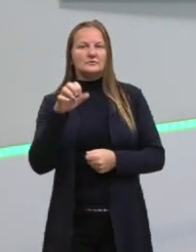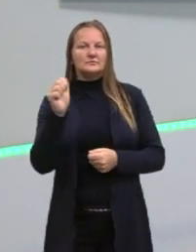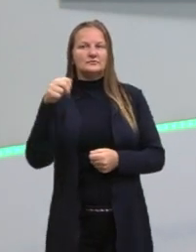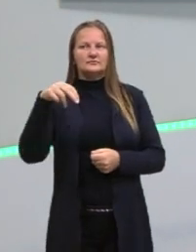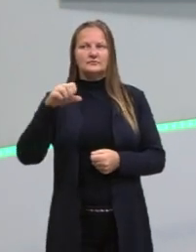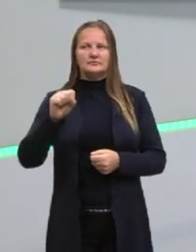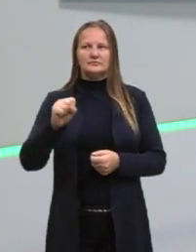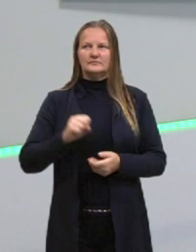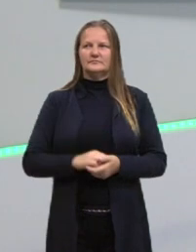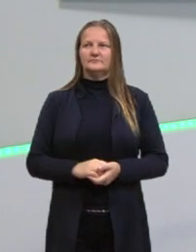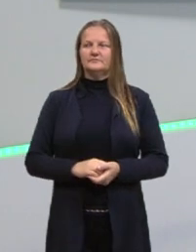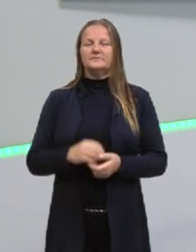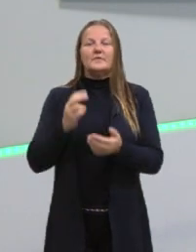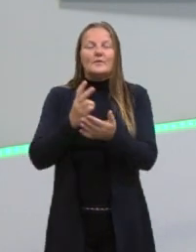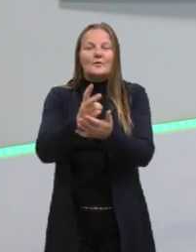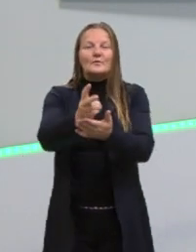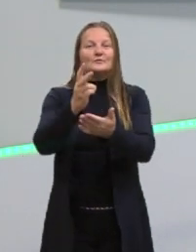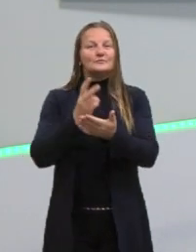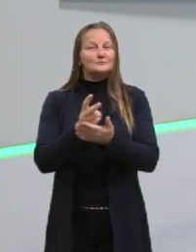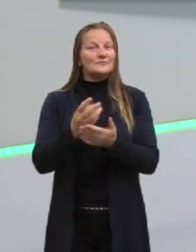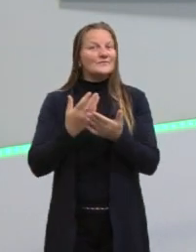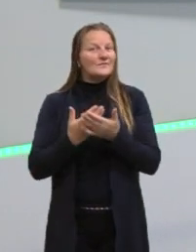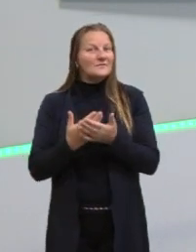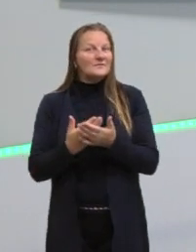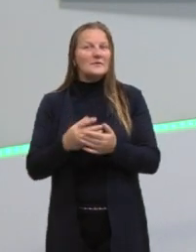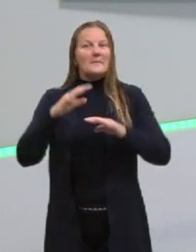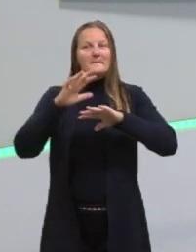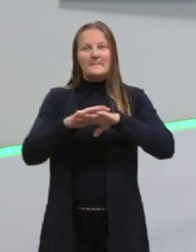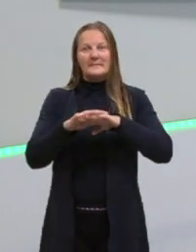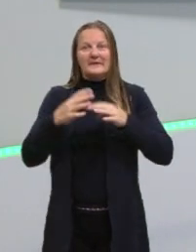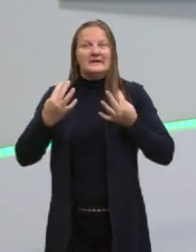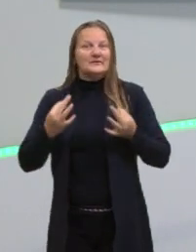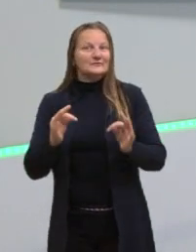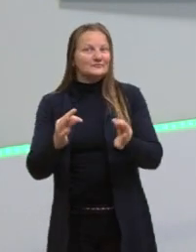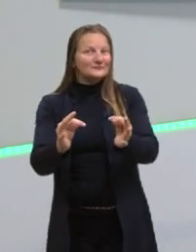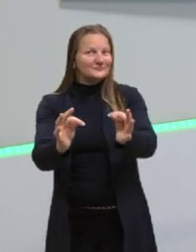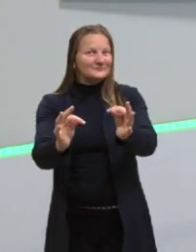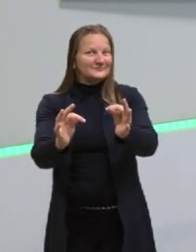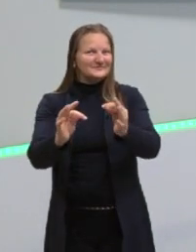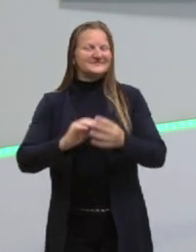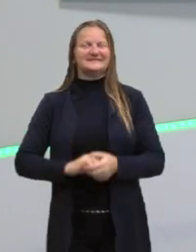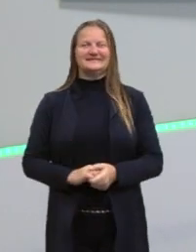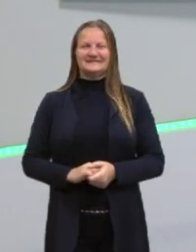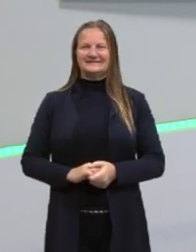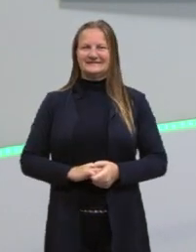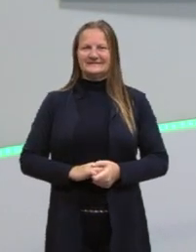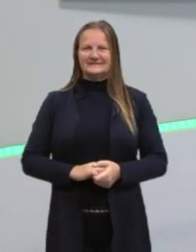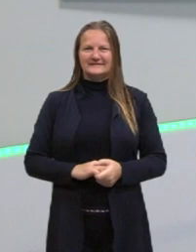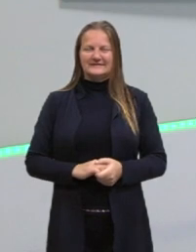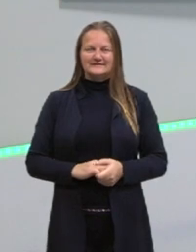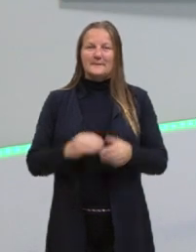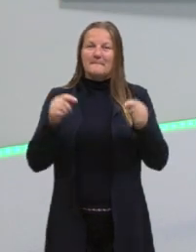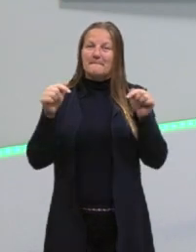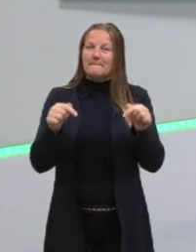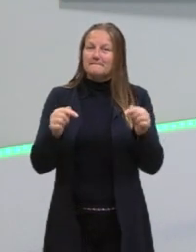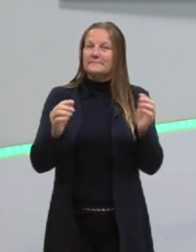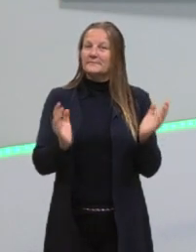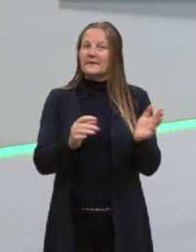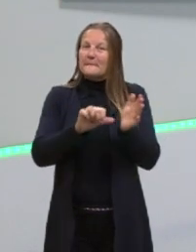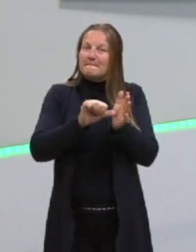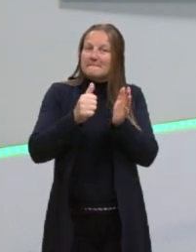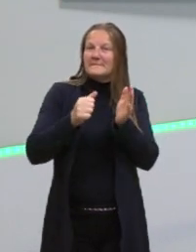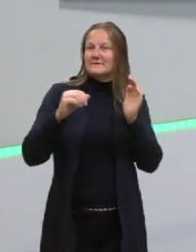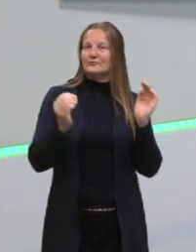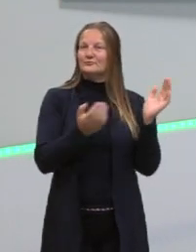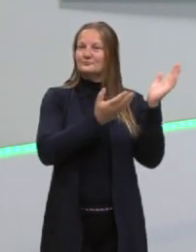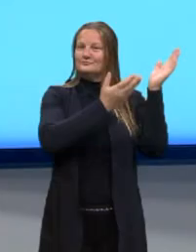Nós vamos dar continuidade então nas nossas aulas de matemática e suas tecnologias. Aqui no primeiro slide eu